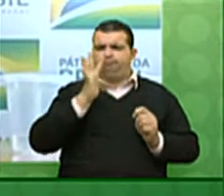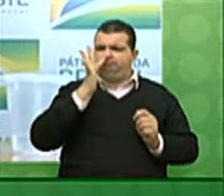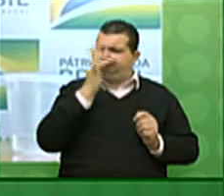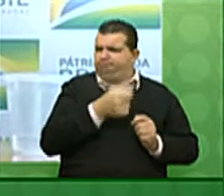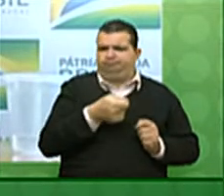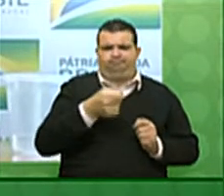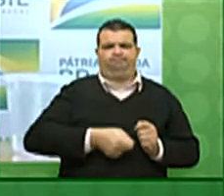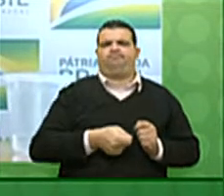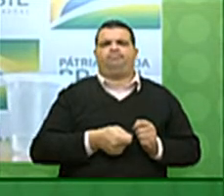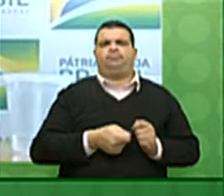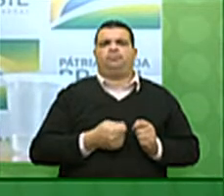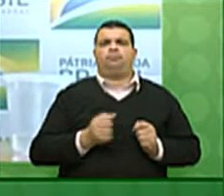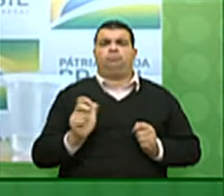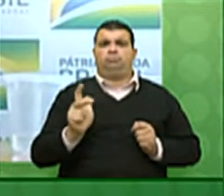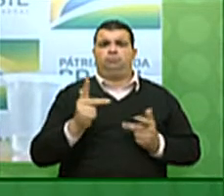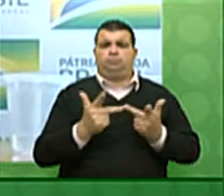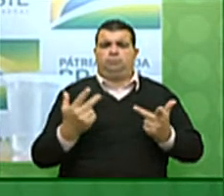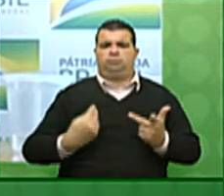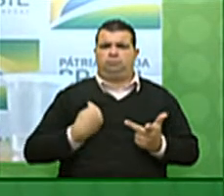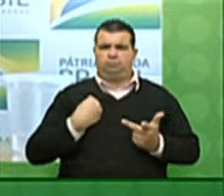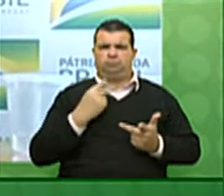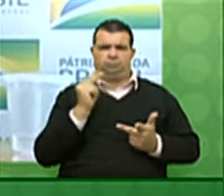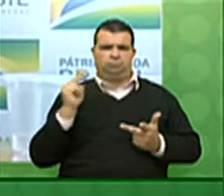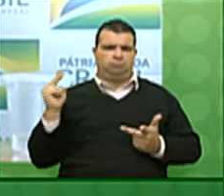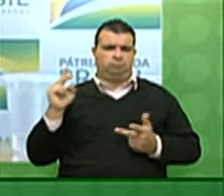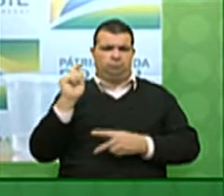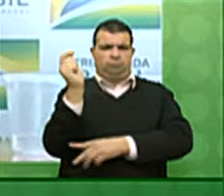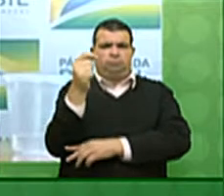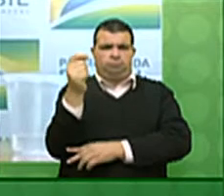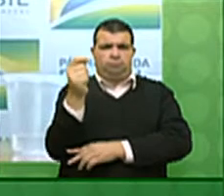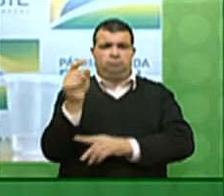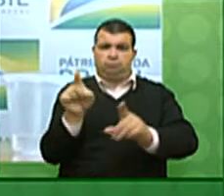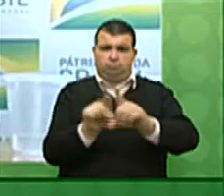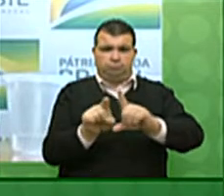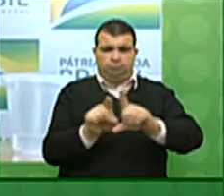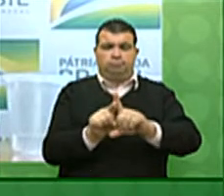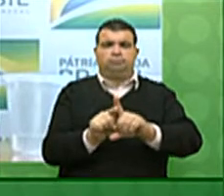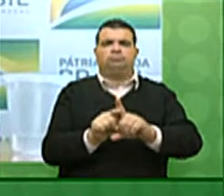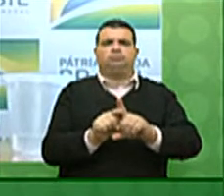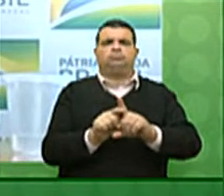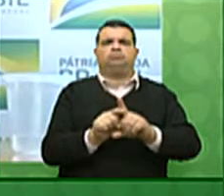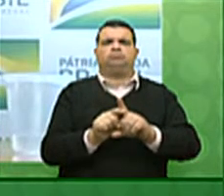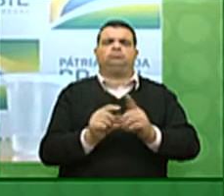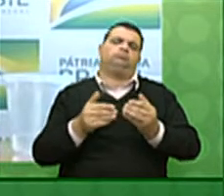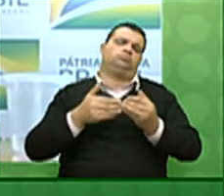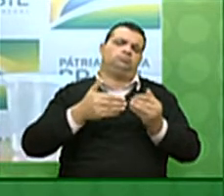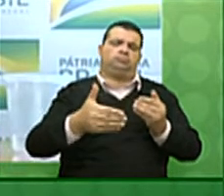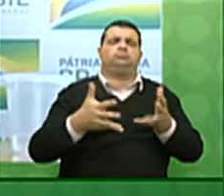tão presentes na história do nosso Rio Grande e que serão